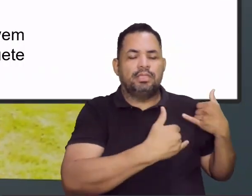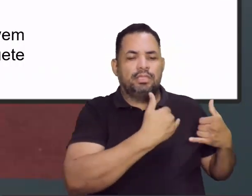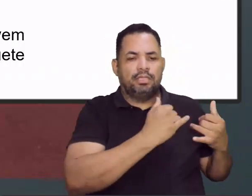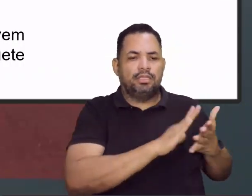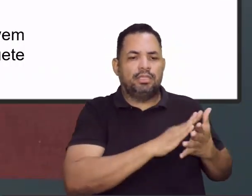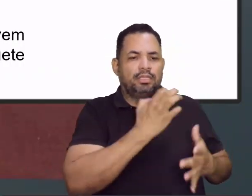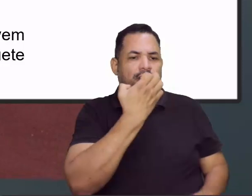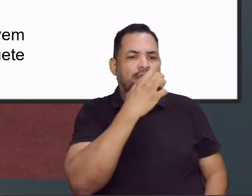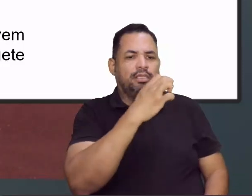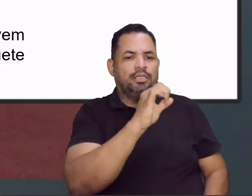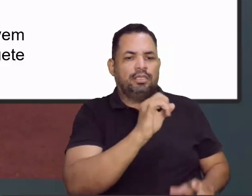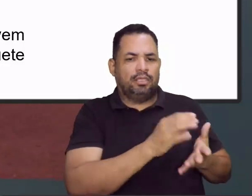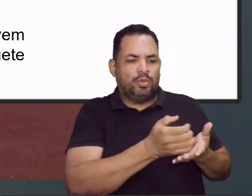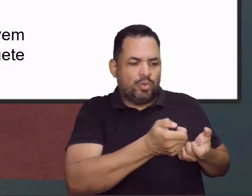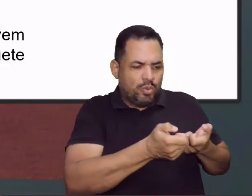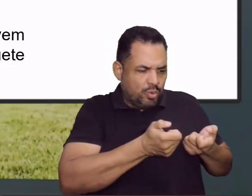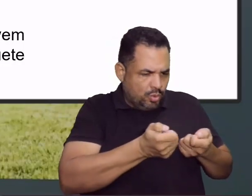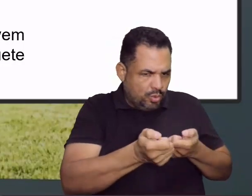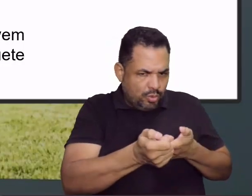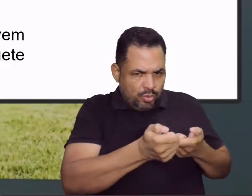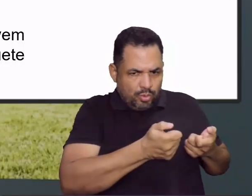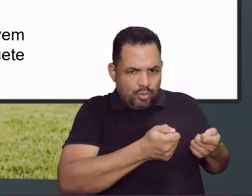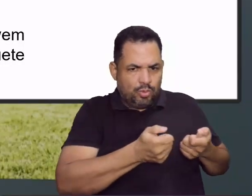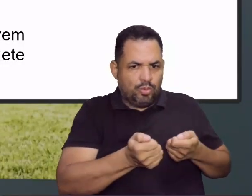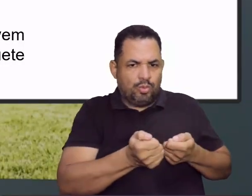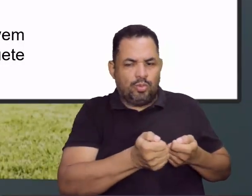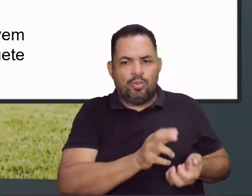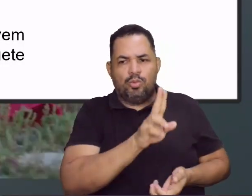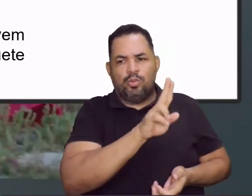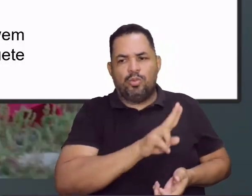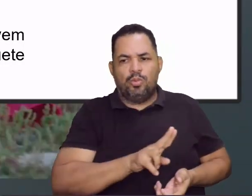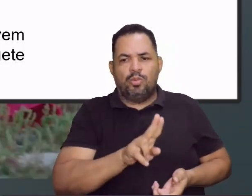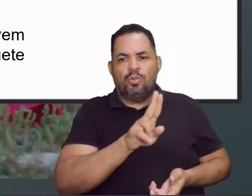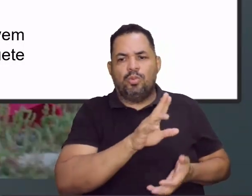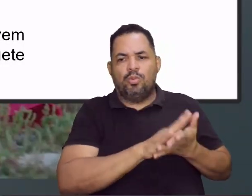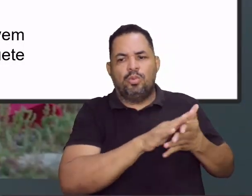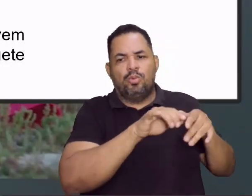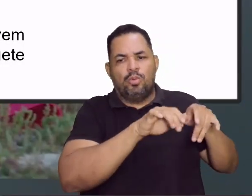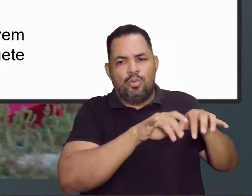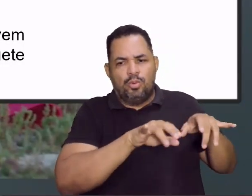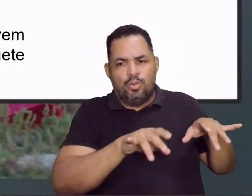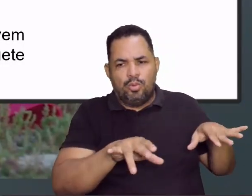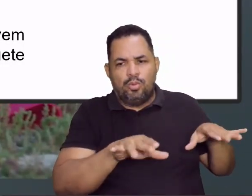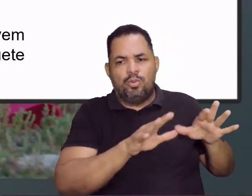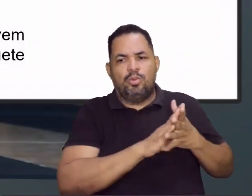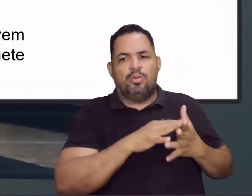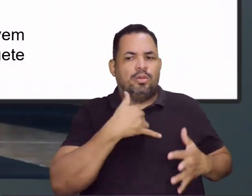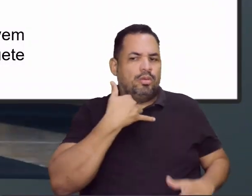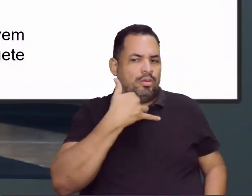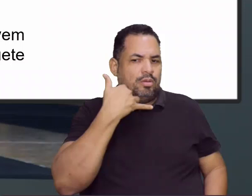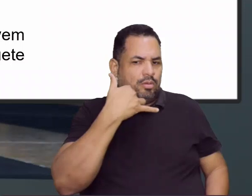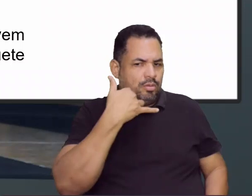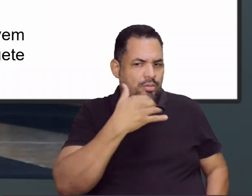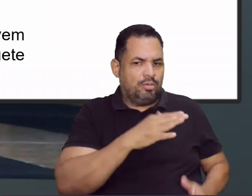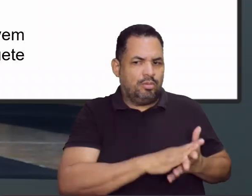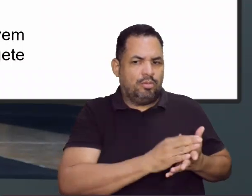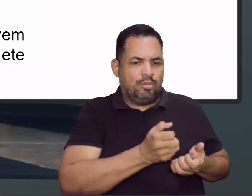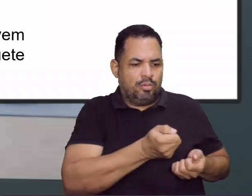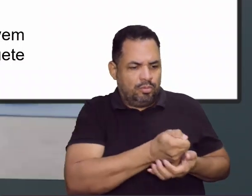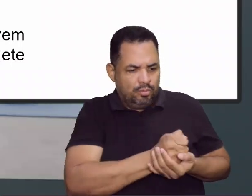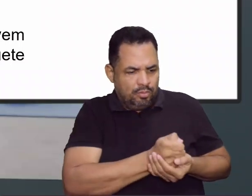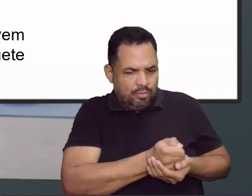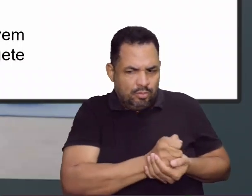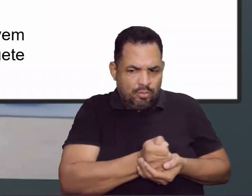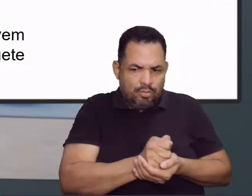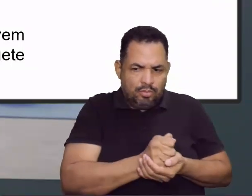desses jogos dos eletrônicos, a gente vai utilizar-se aí de computadores, de celulares, de consoles,